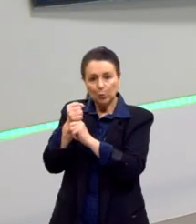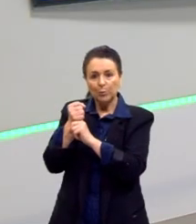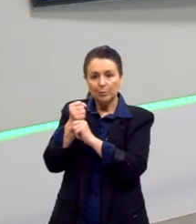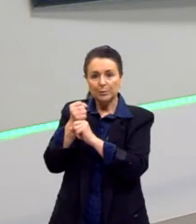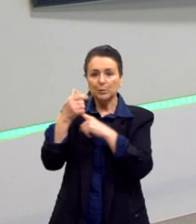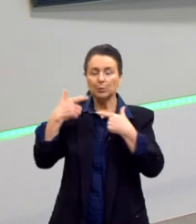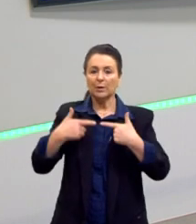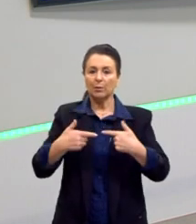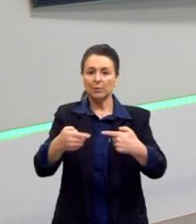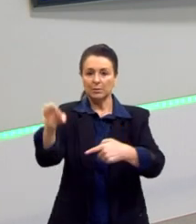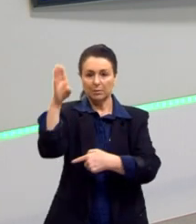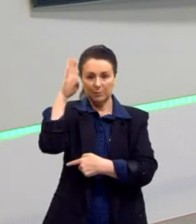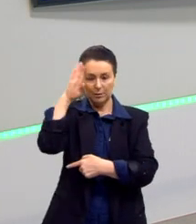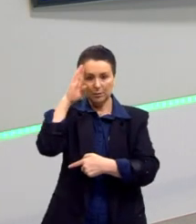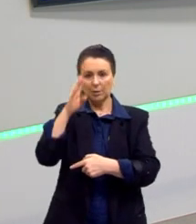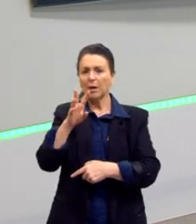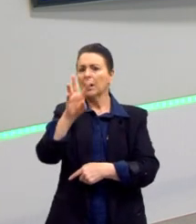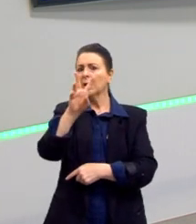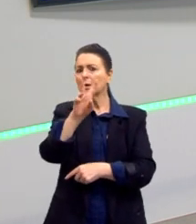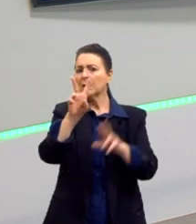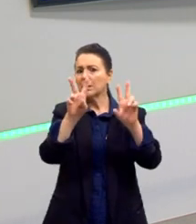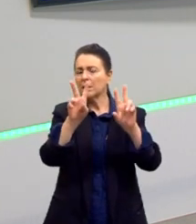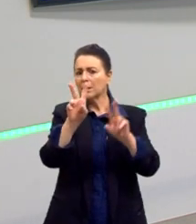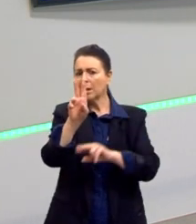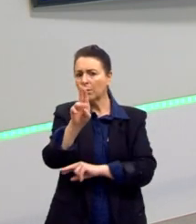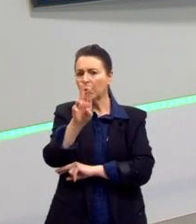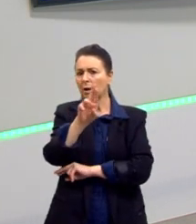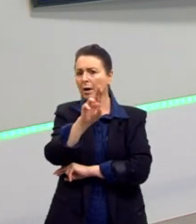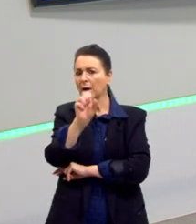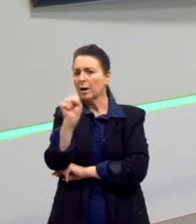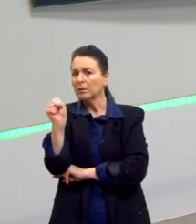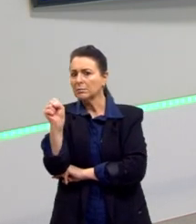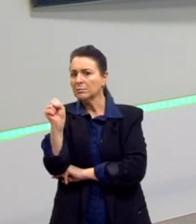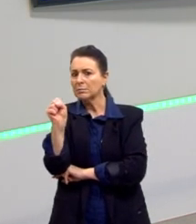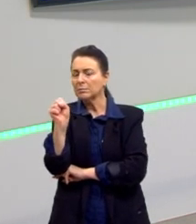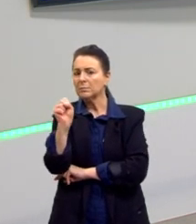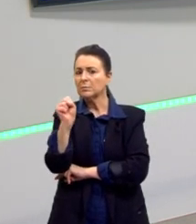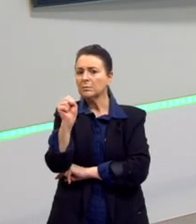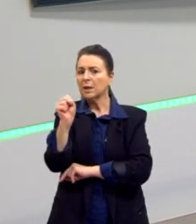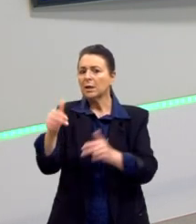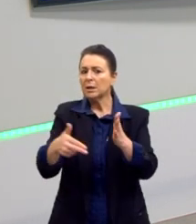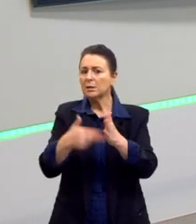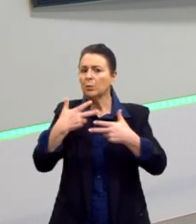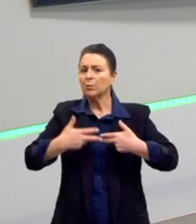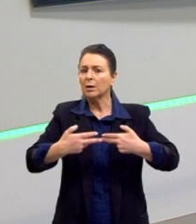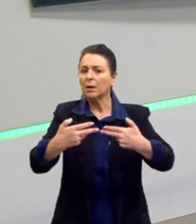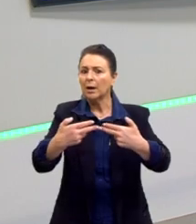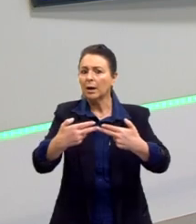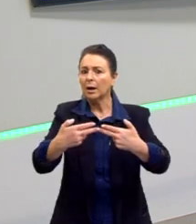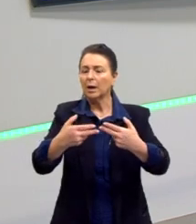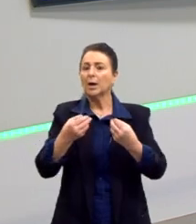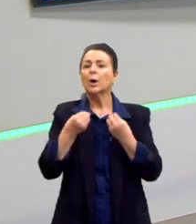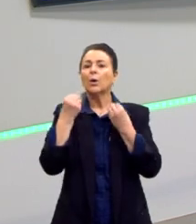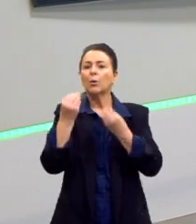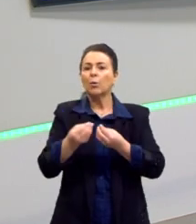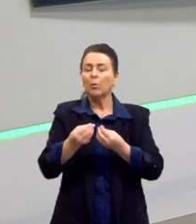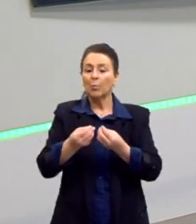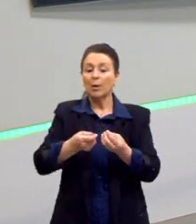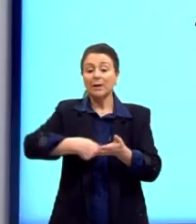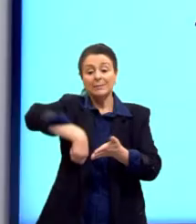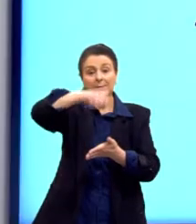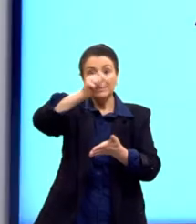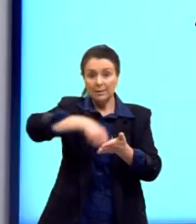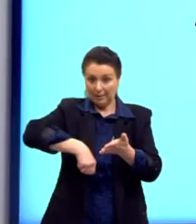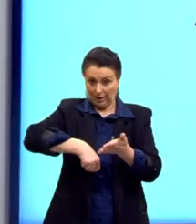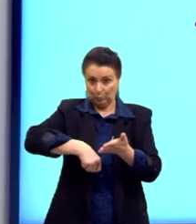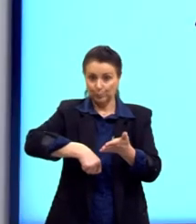E a União Soviética na Segunda Guerra, como é que foi? No início, eles assinaram um pacto de não agressão com o